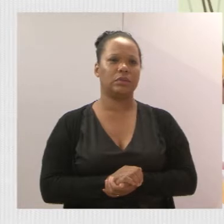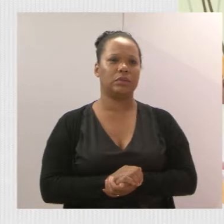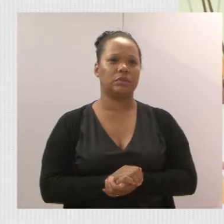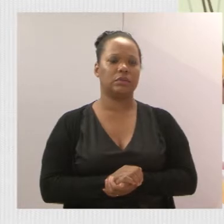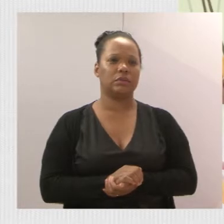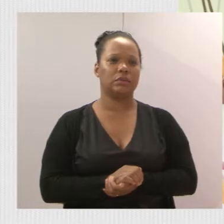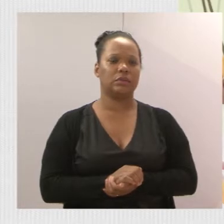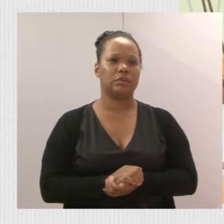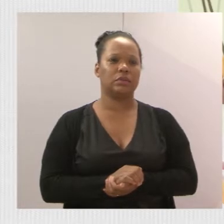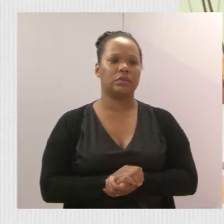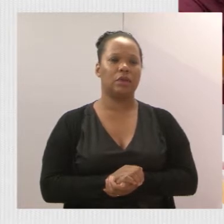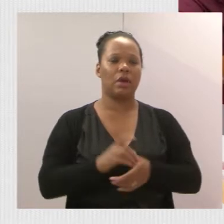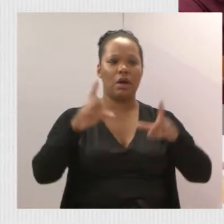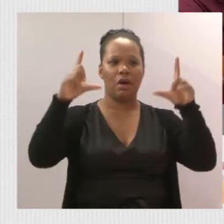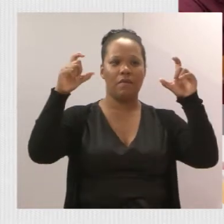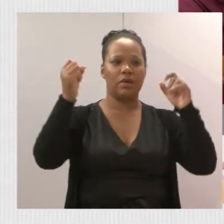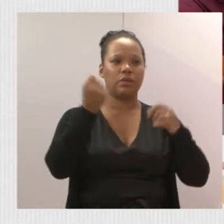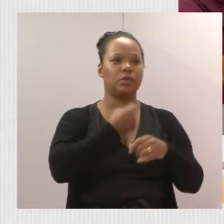A foto 3.